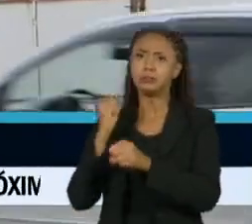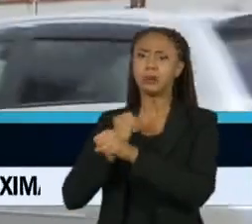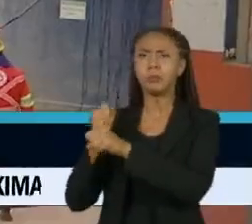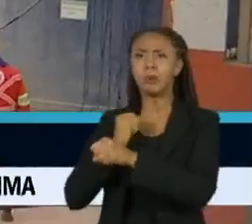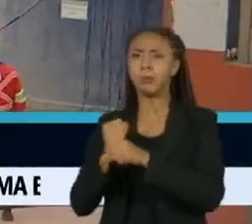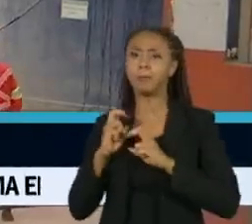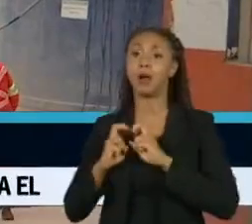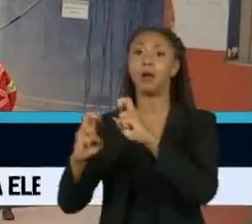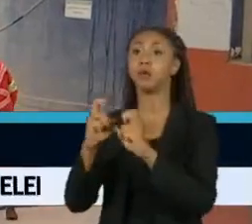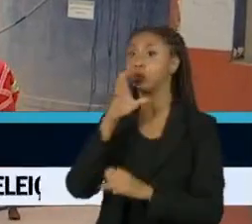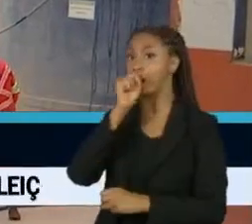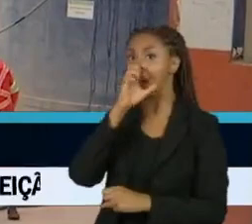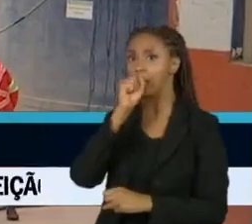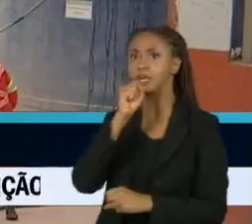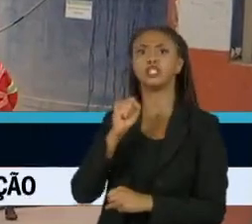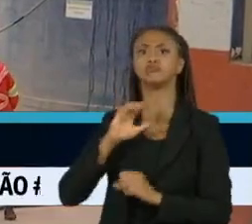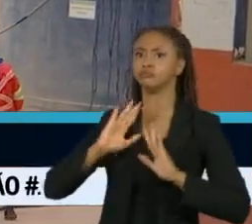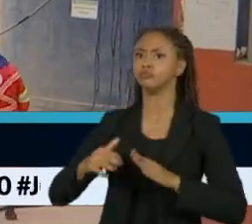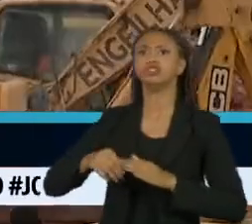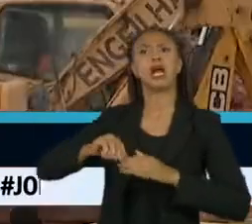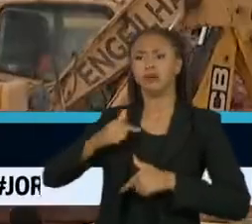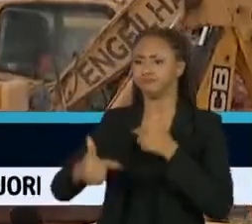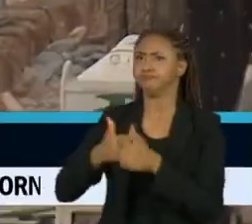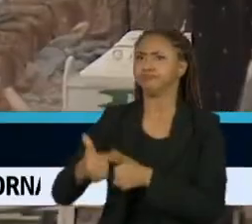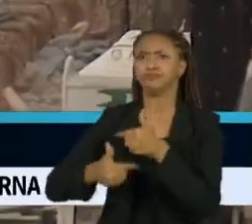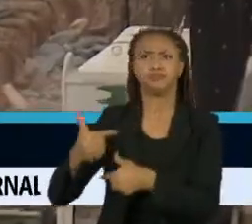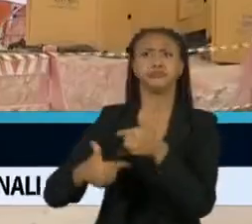laranja do metrô estão a todo vapor.